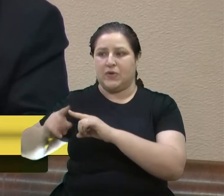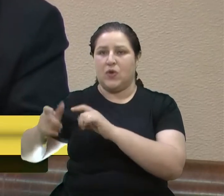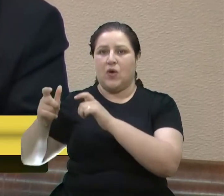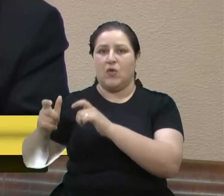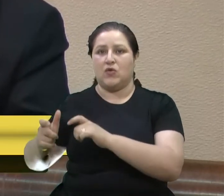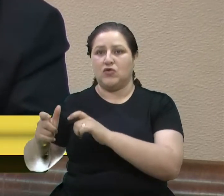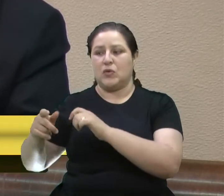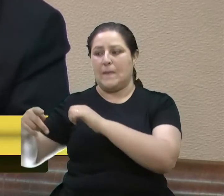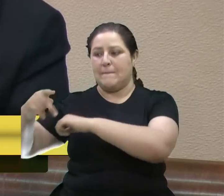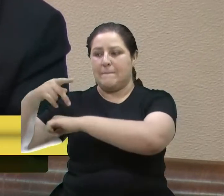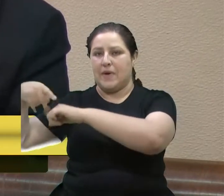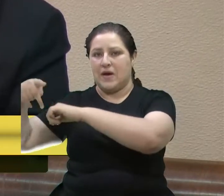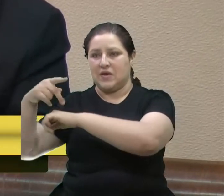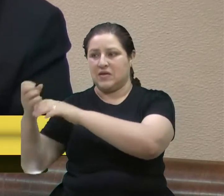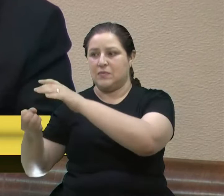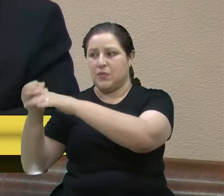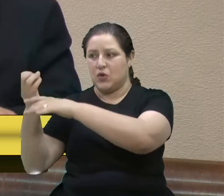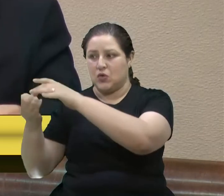fabricados.